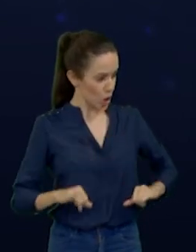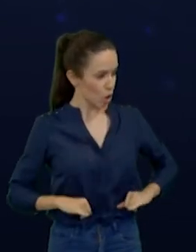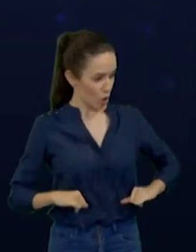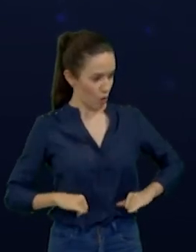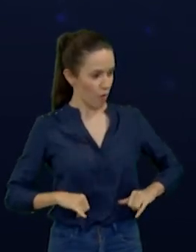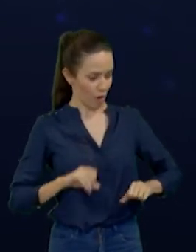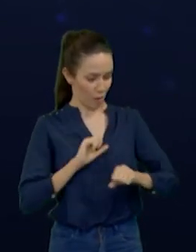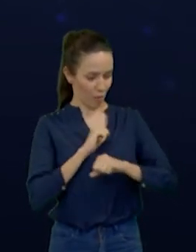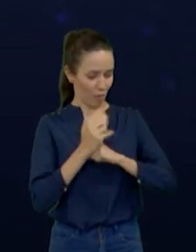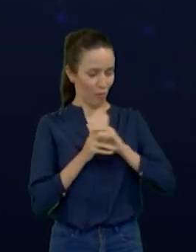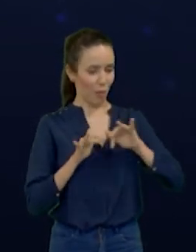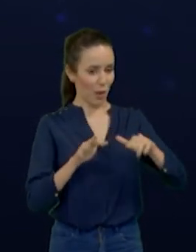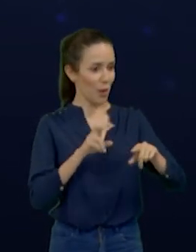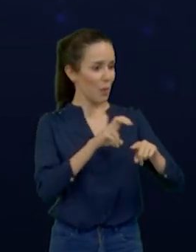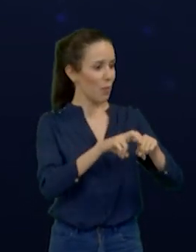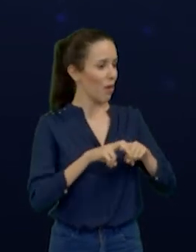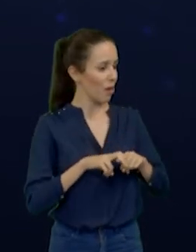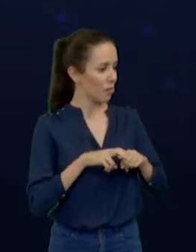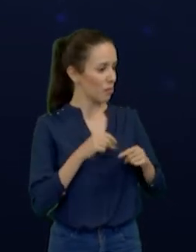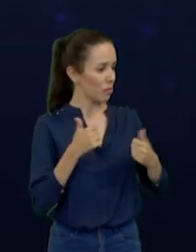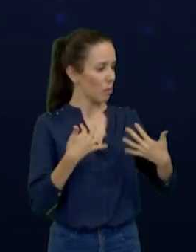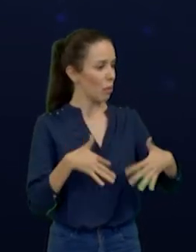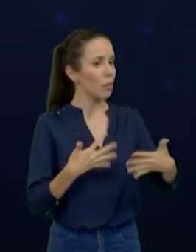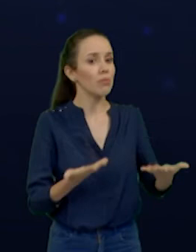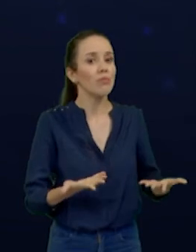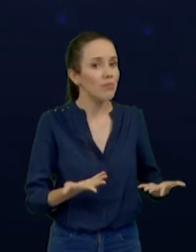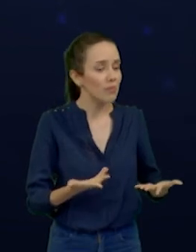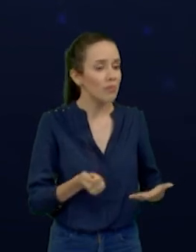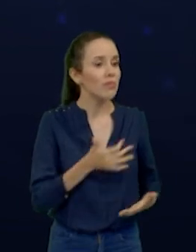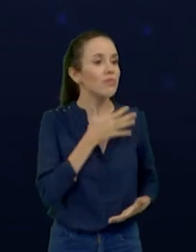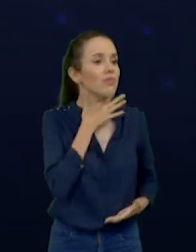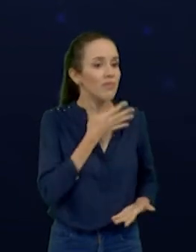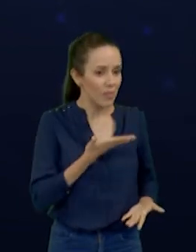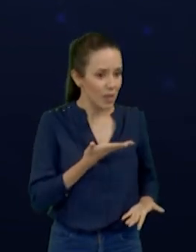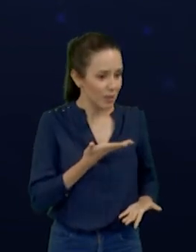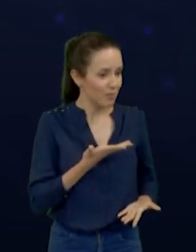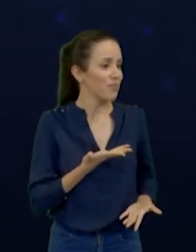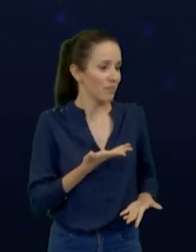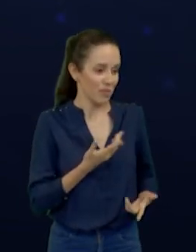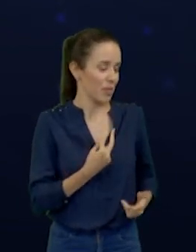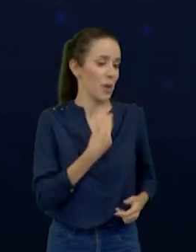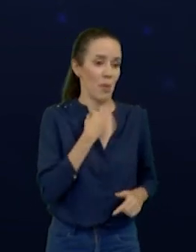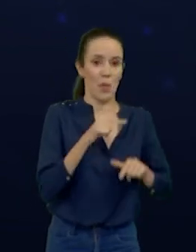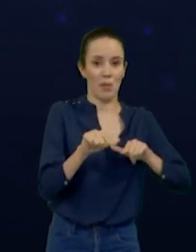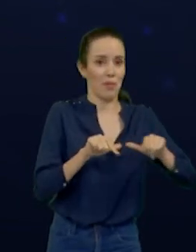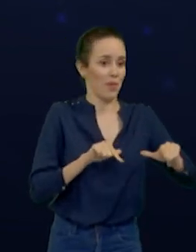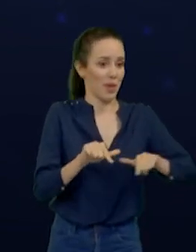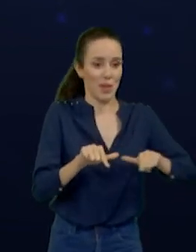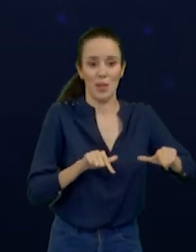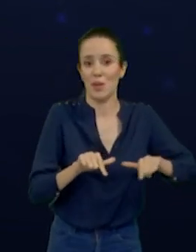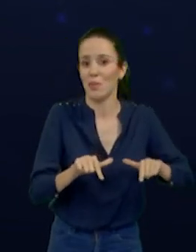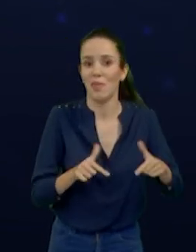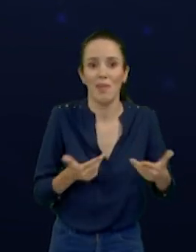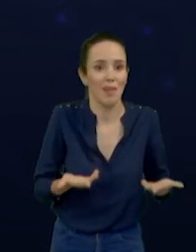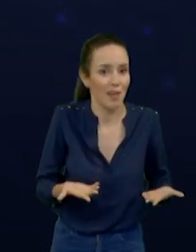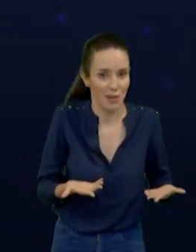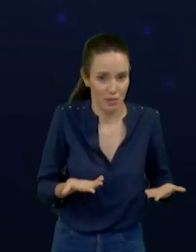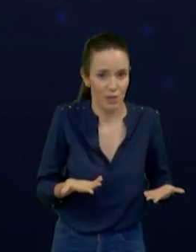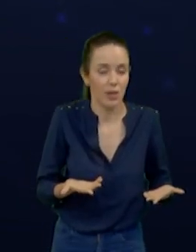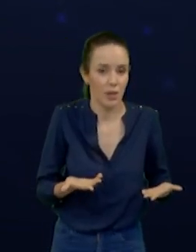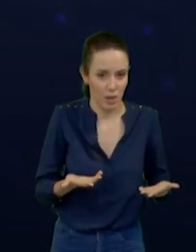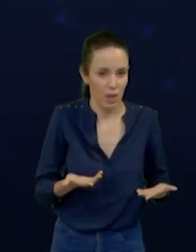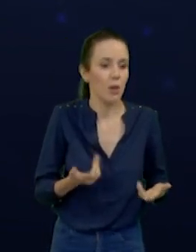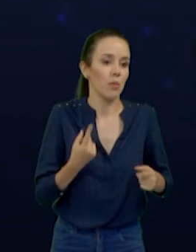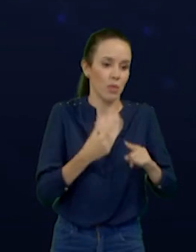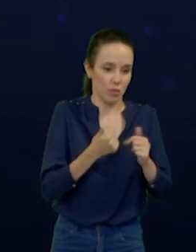guerreiros porque o serviço público que eles dependiam foi barrado ali naquele momento porque não tinha atividade. Sabemos do